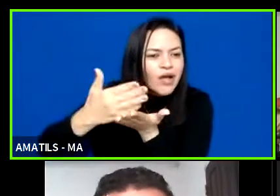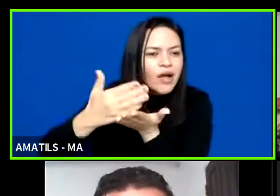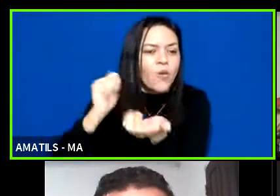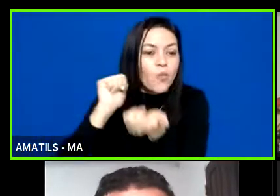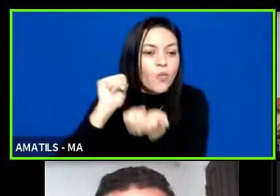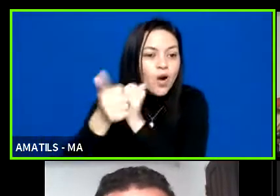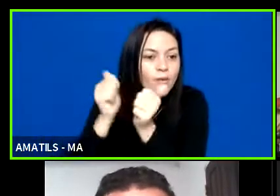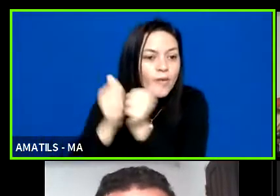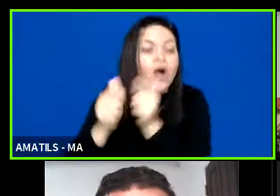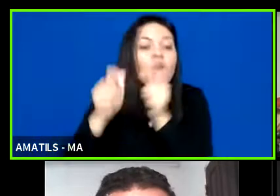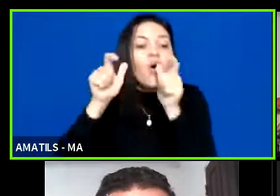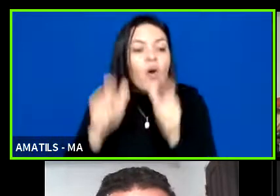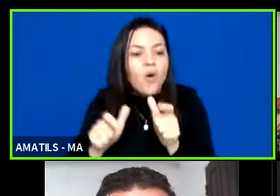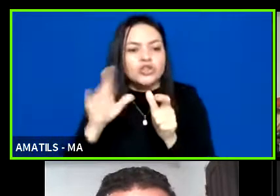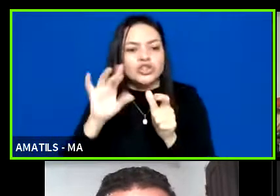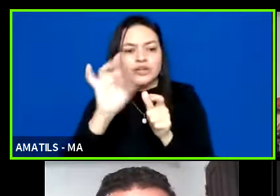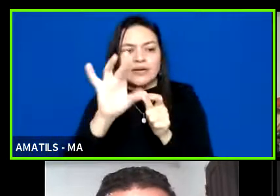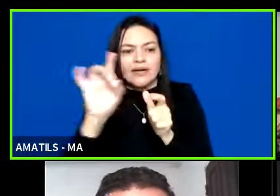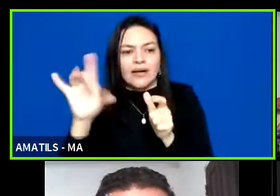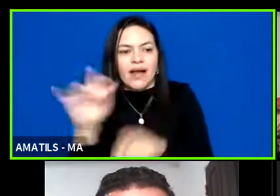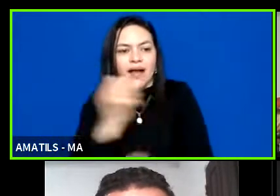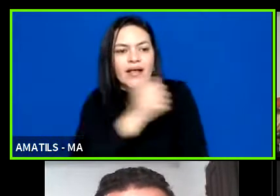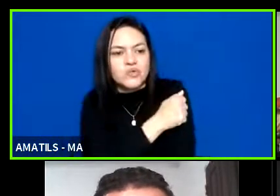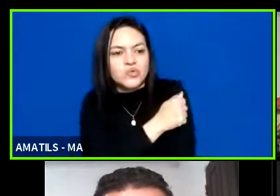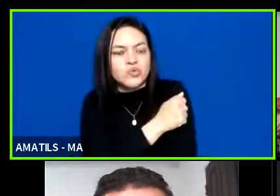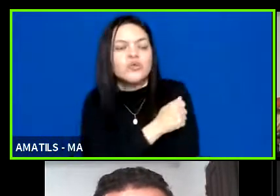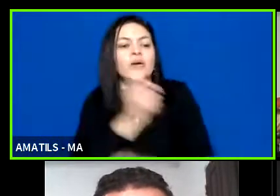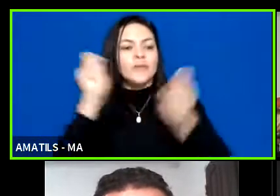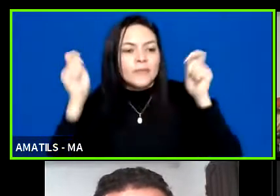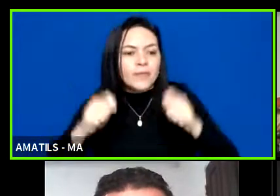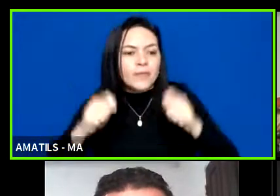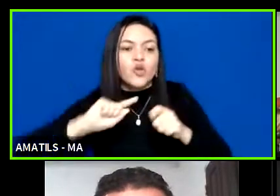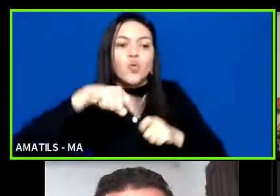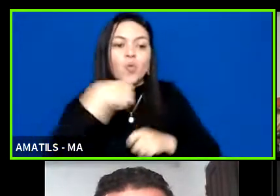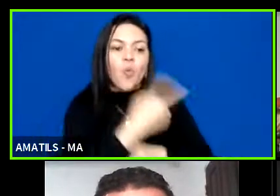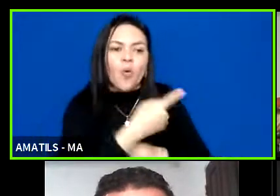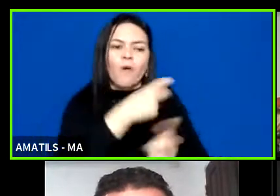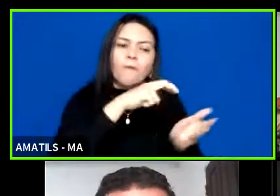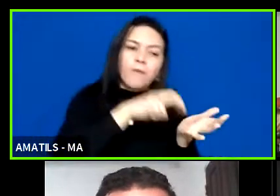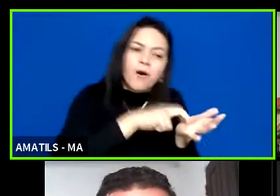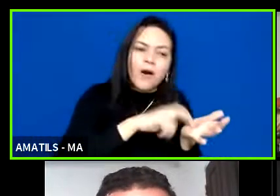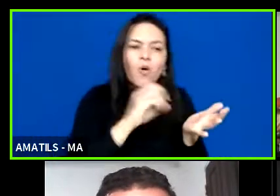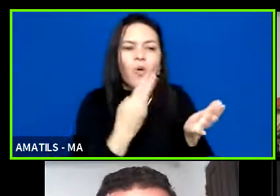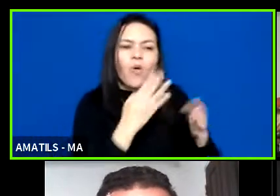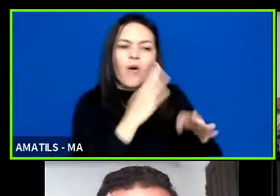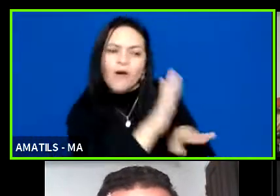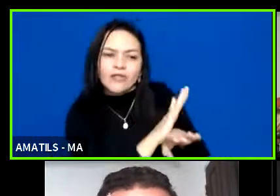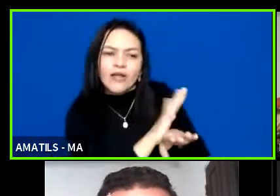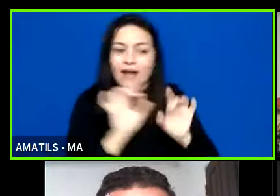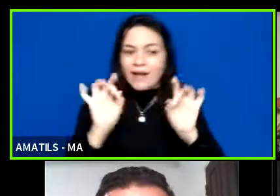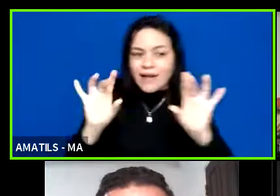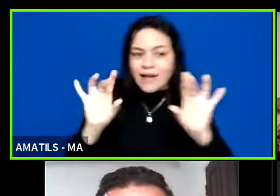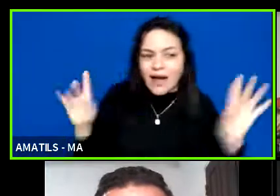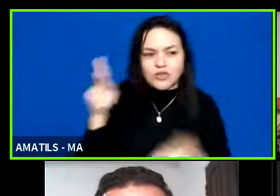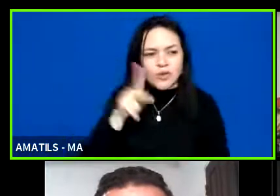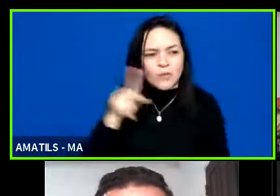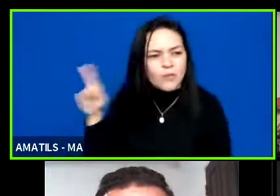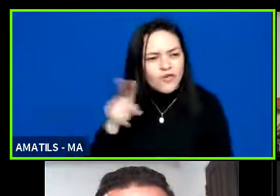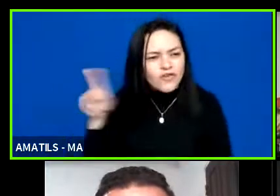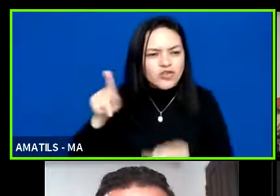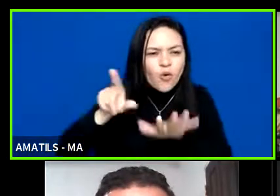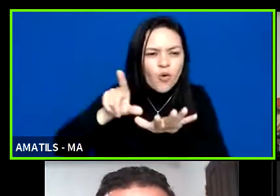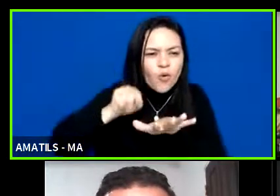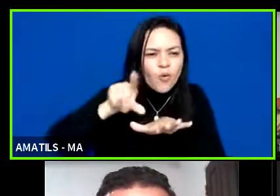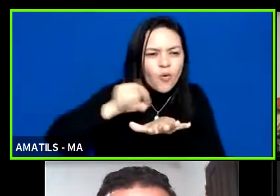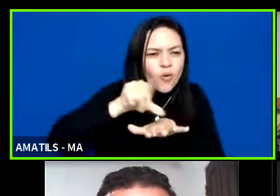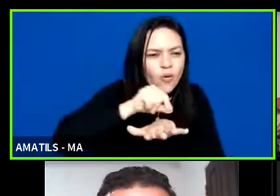estudantes são contemplados no contraturno. E aí, professores especializados em cada uma das modalidades paralímpicas, de acordo